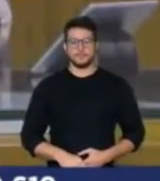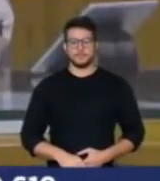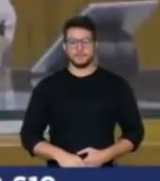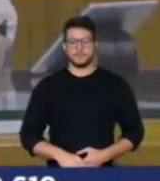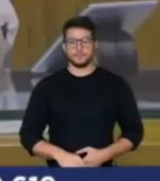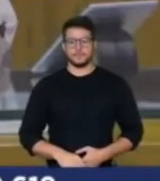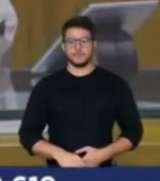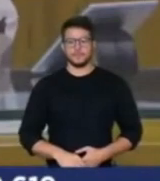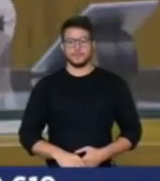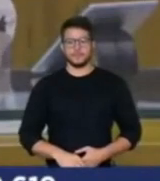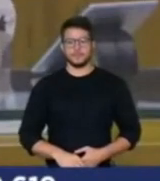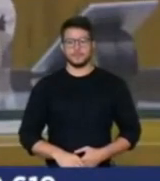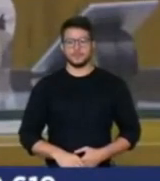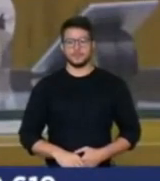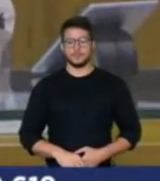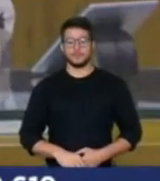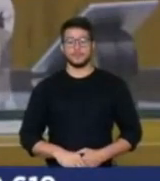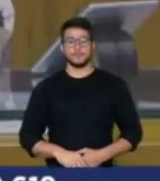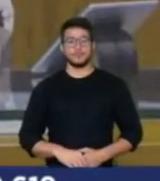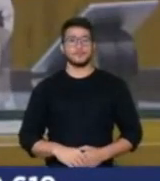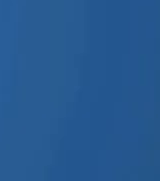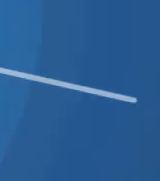Obrigada, deputado Paulo Pimenta.